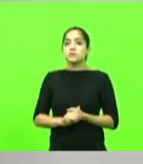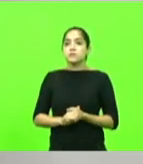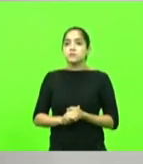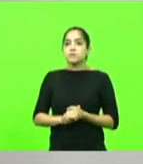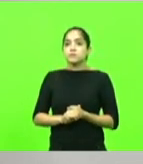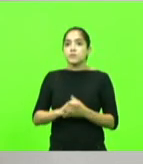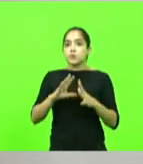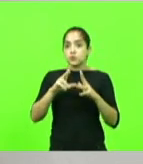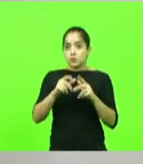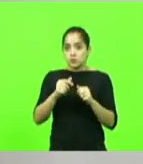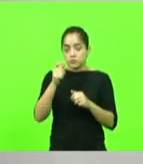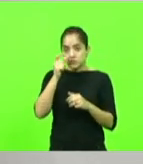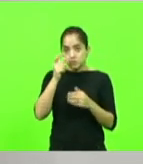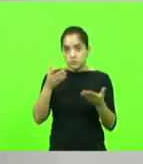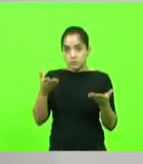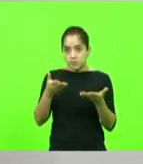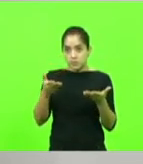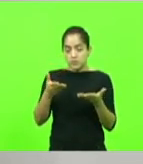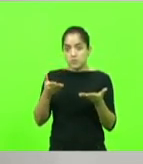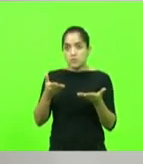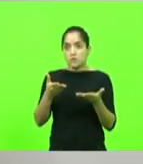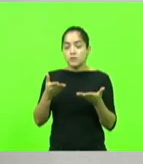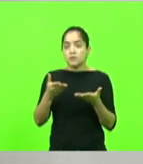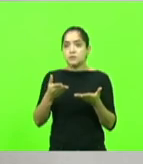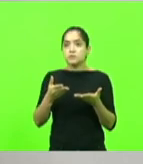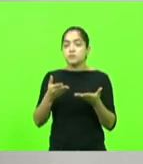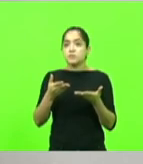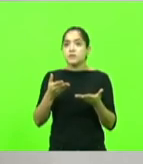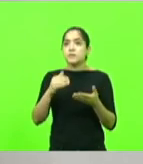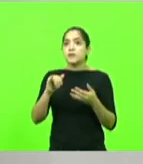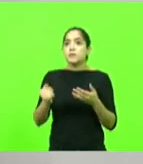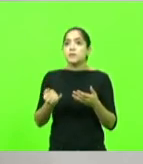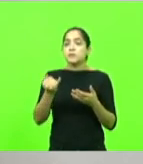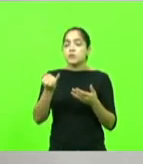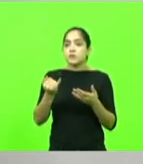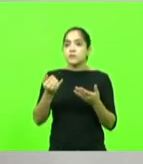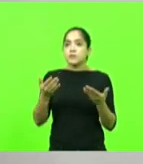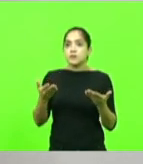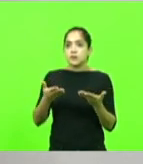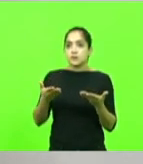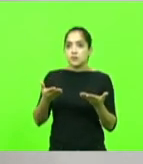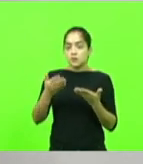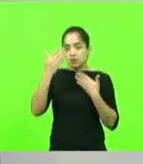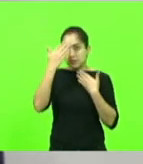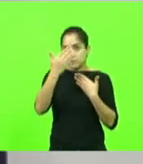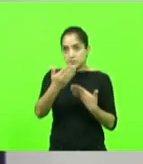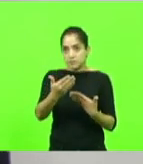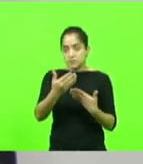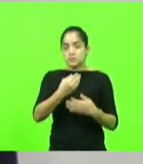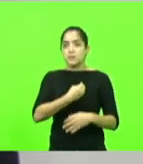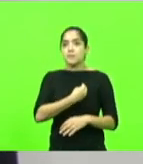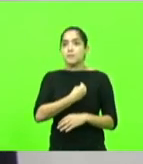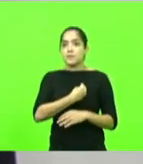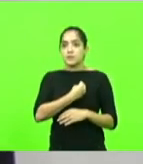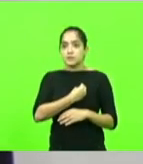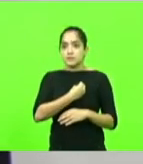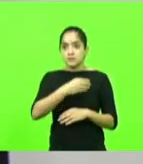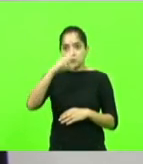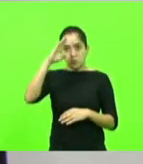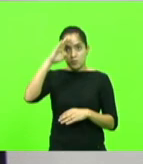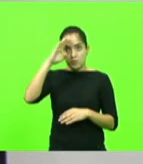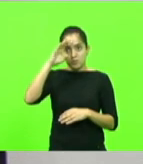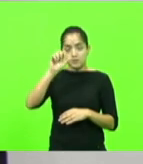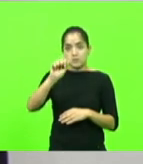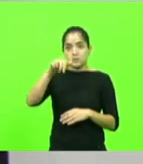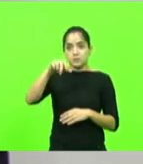todos aqueles que nos acompanham. Quero aproveitar esse primeiro minuto para agradecer a presença do comandante Anderson da